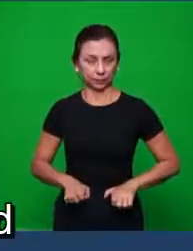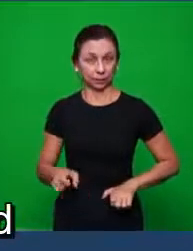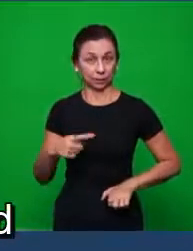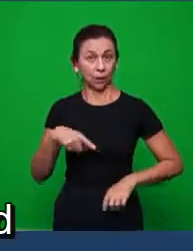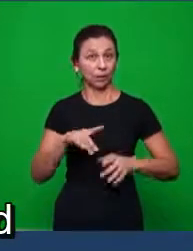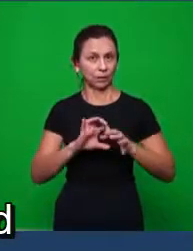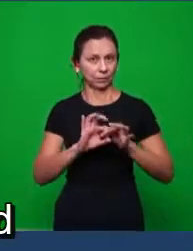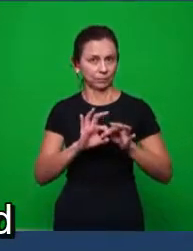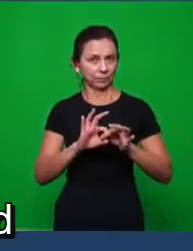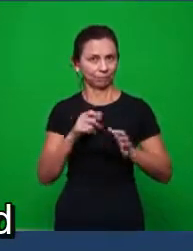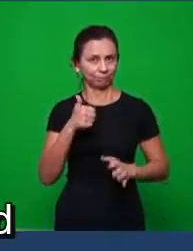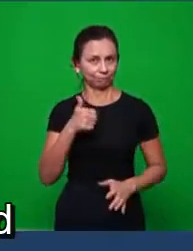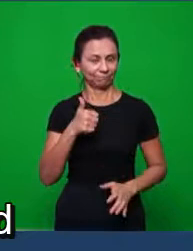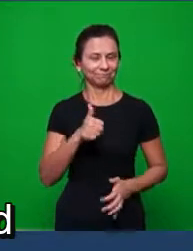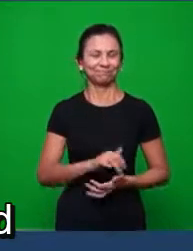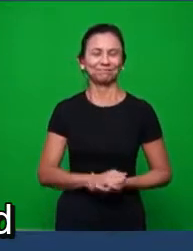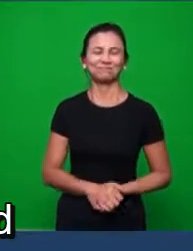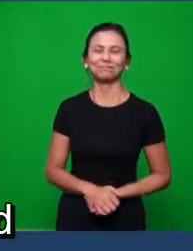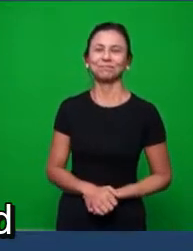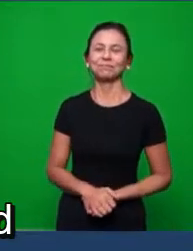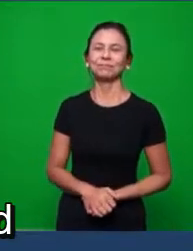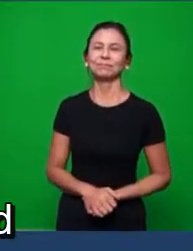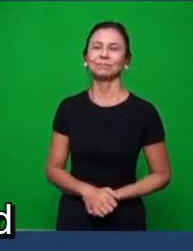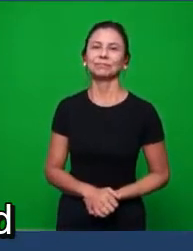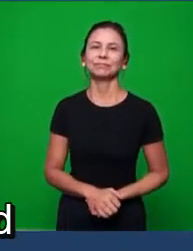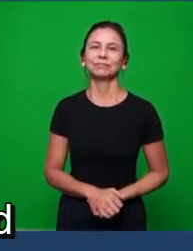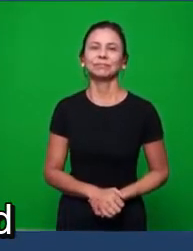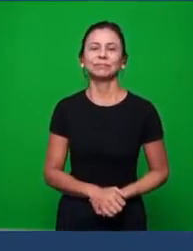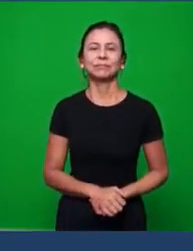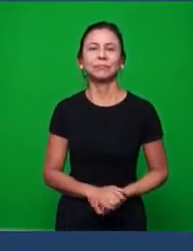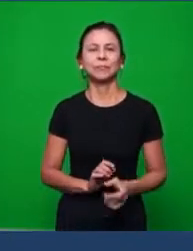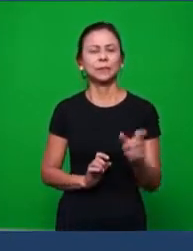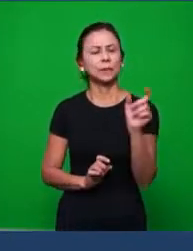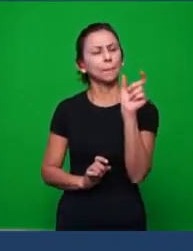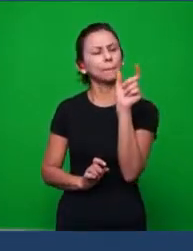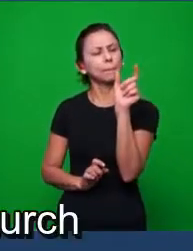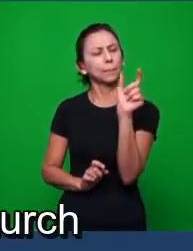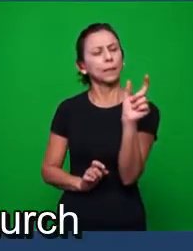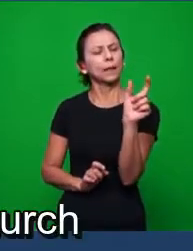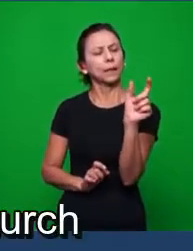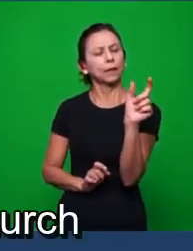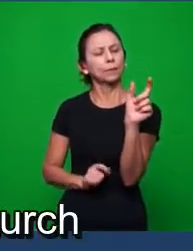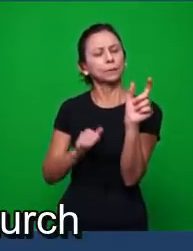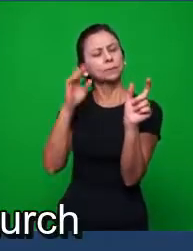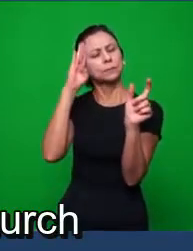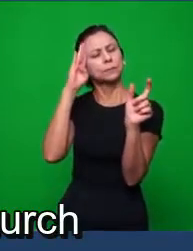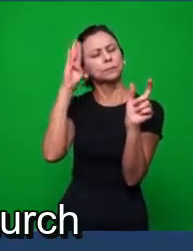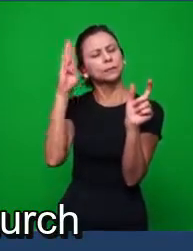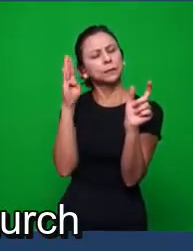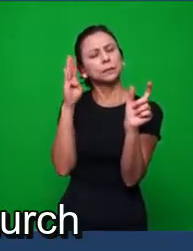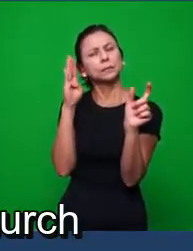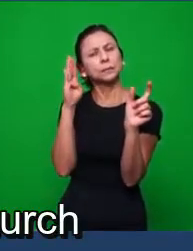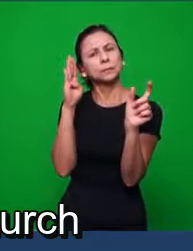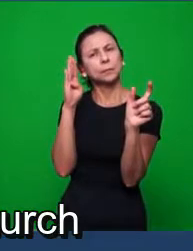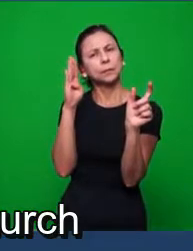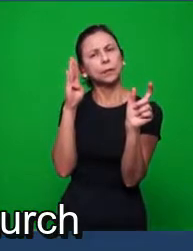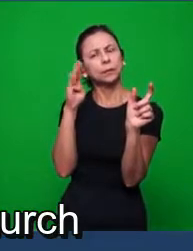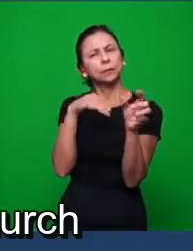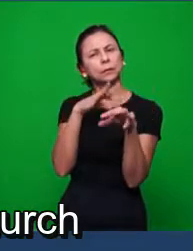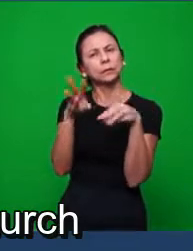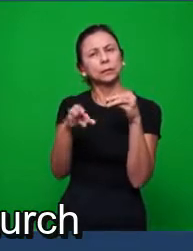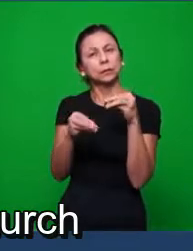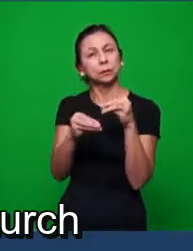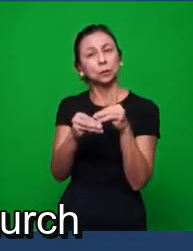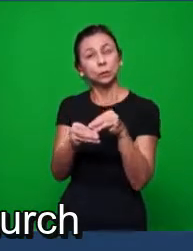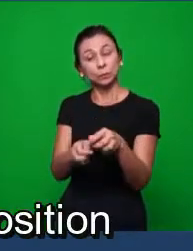juntos, hein? Qual foi a palavra-chave que resume toda a